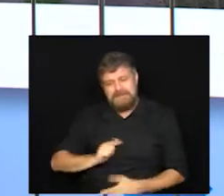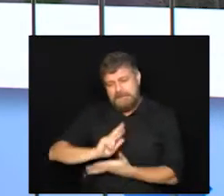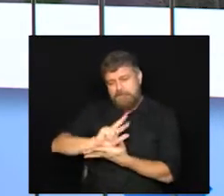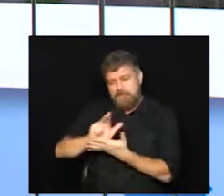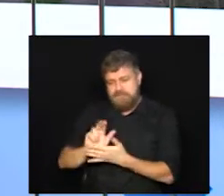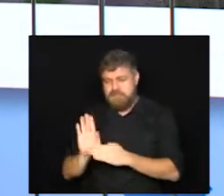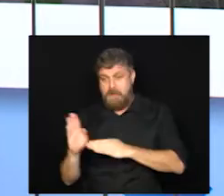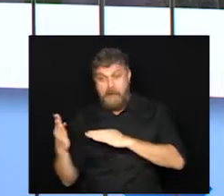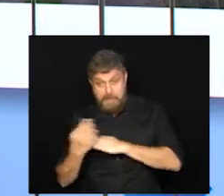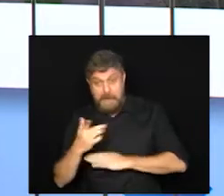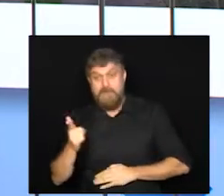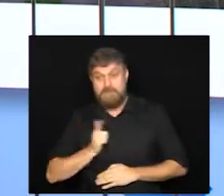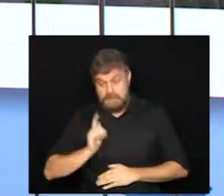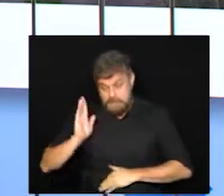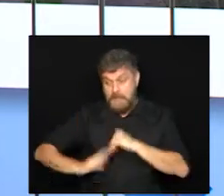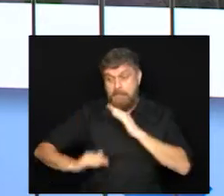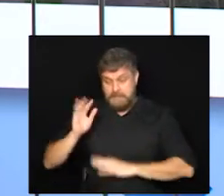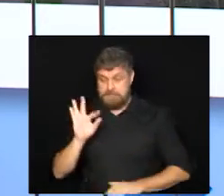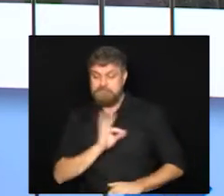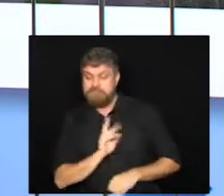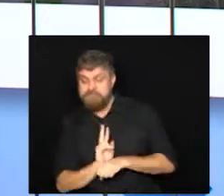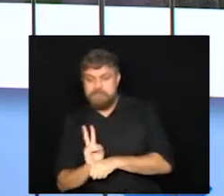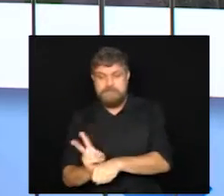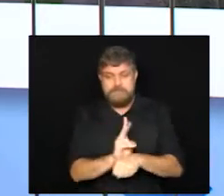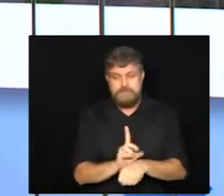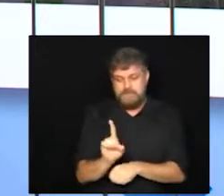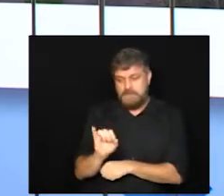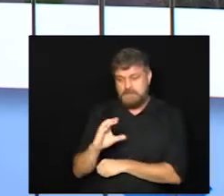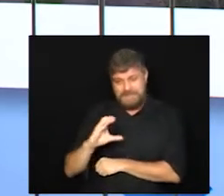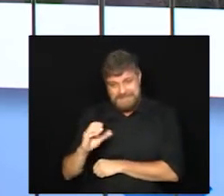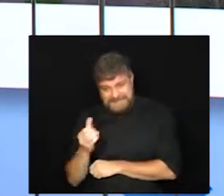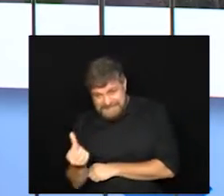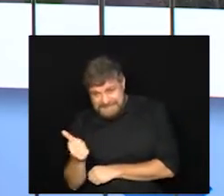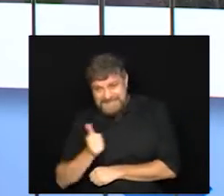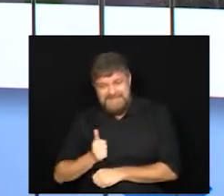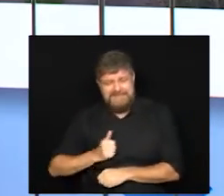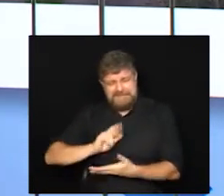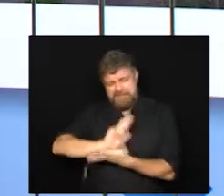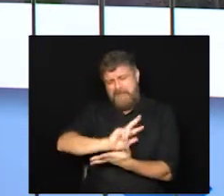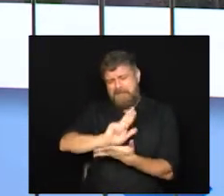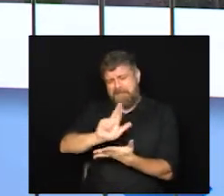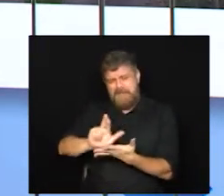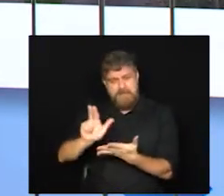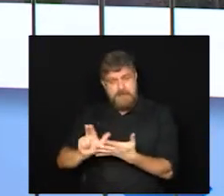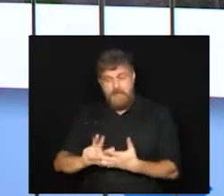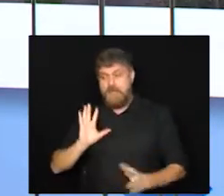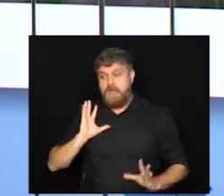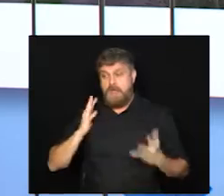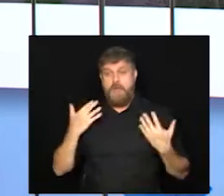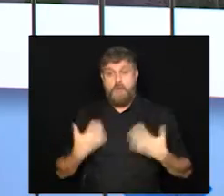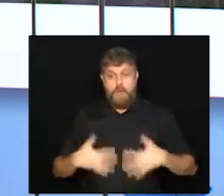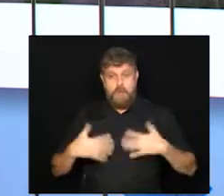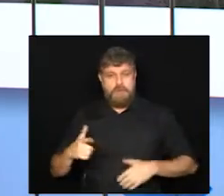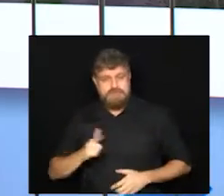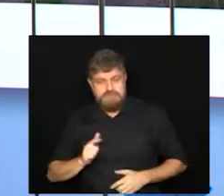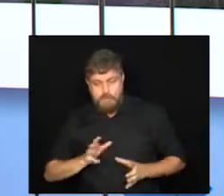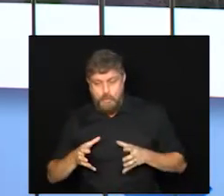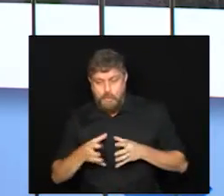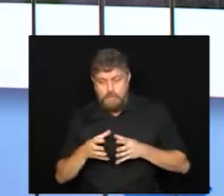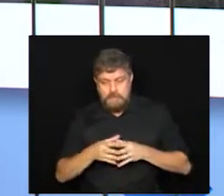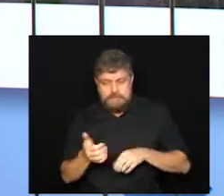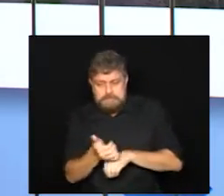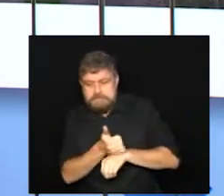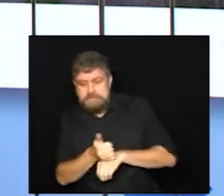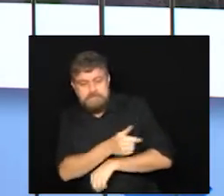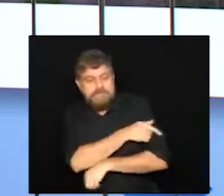Vila Proste de Souza, Ponte Preta, Dique 6, Bassoli, Satélite Iris, ou seja, aos poucos as equipes estão